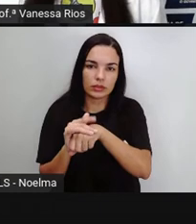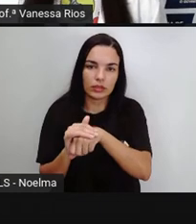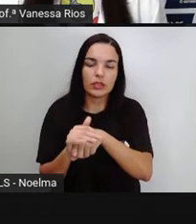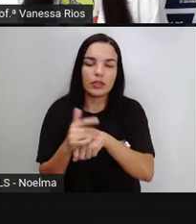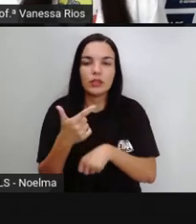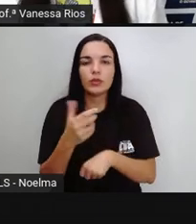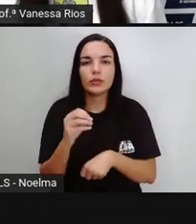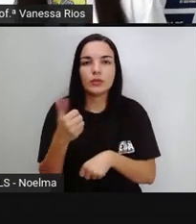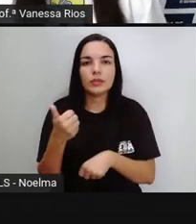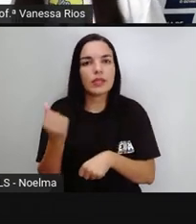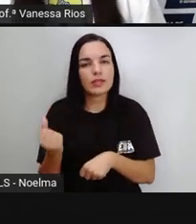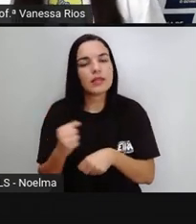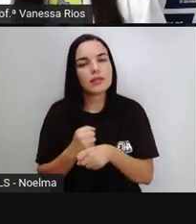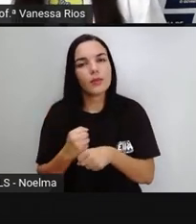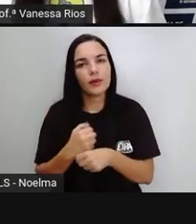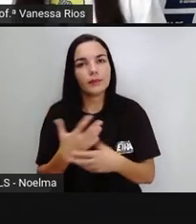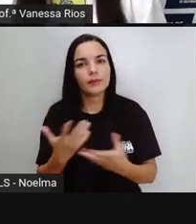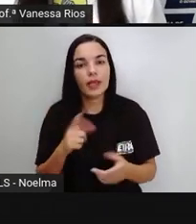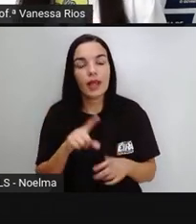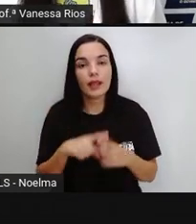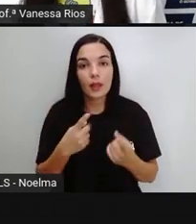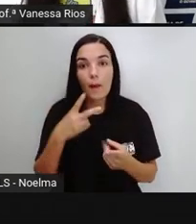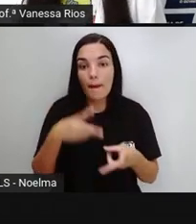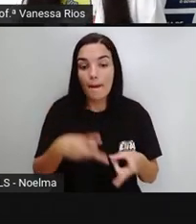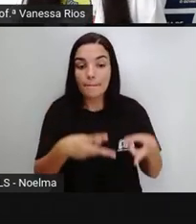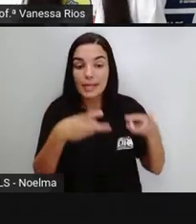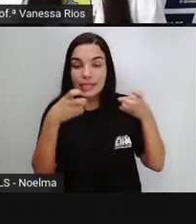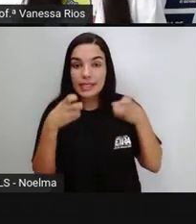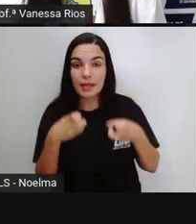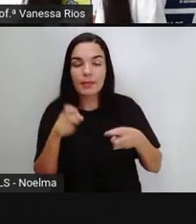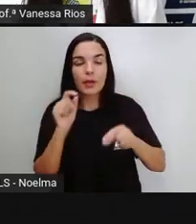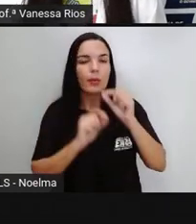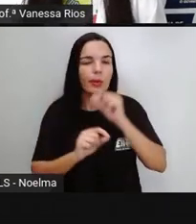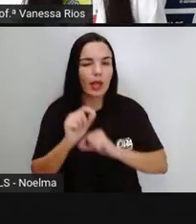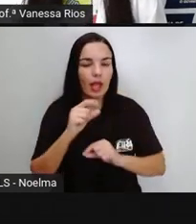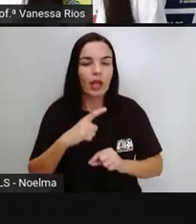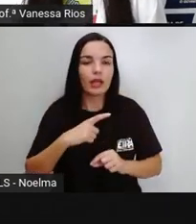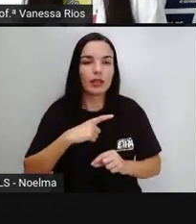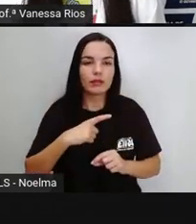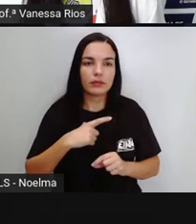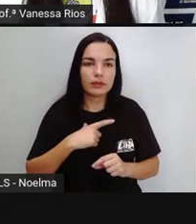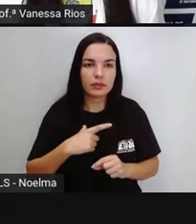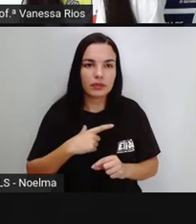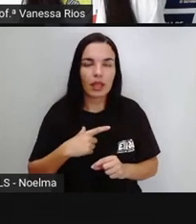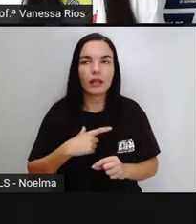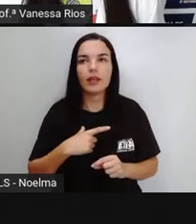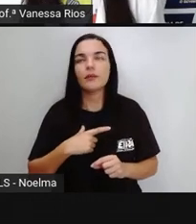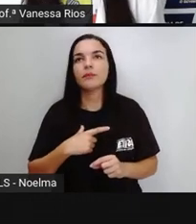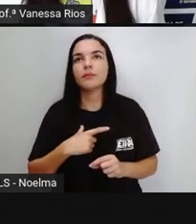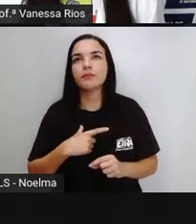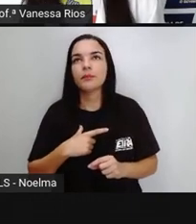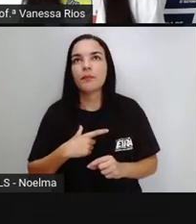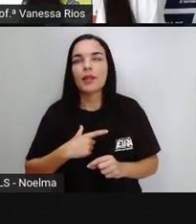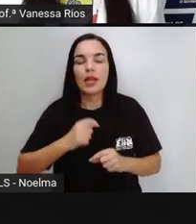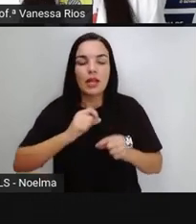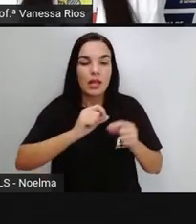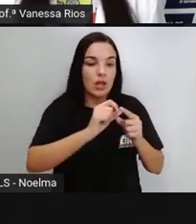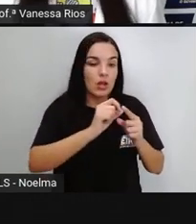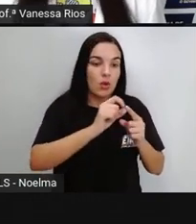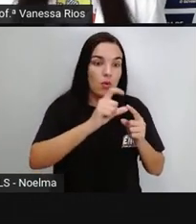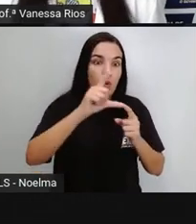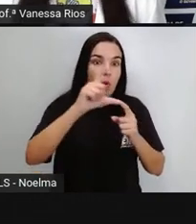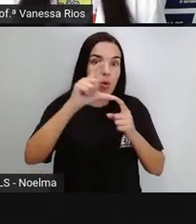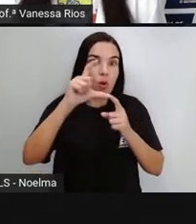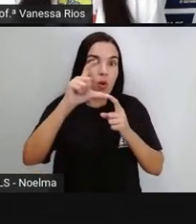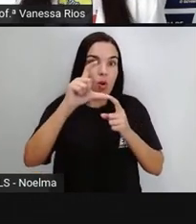2016. Então a gente consegue observar que, embora tenha crescido nos últimos